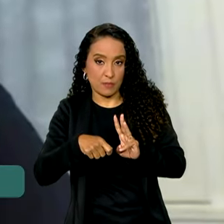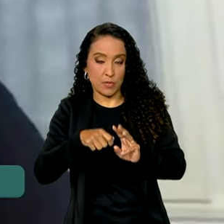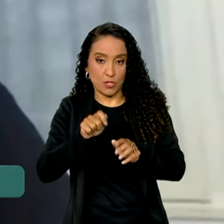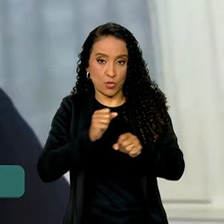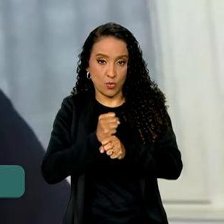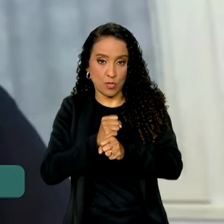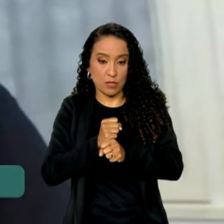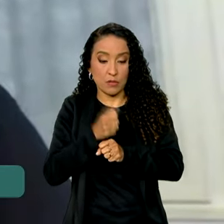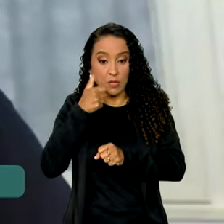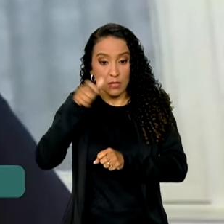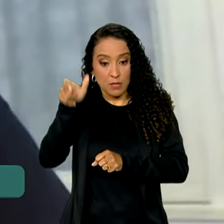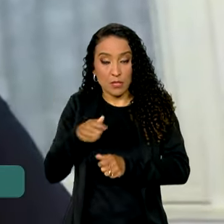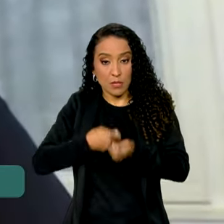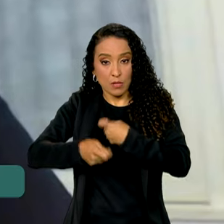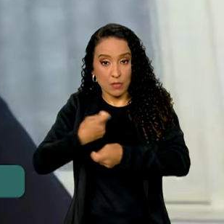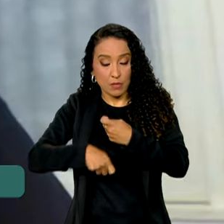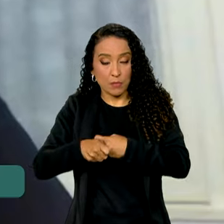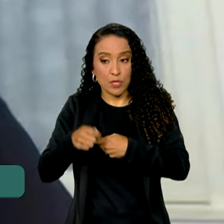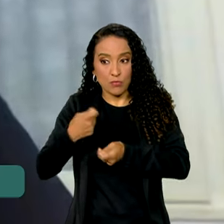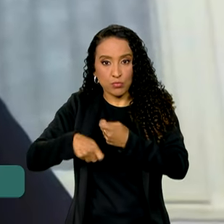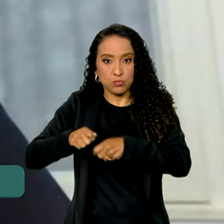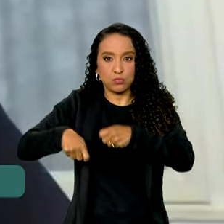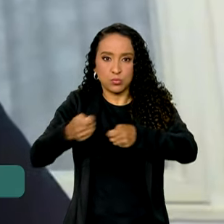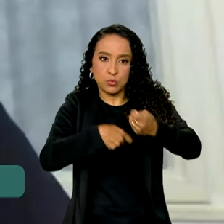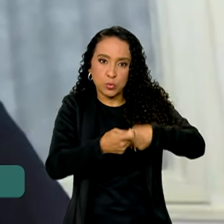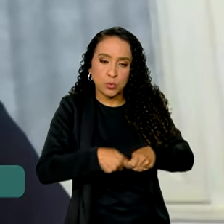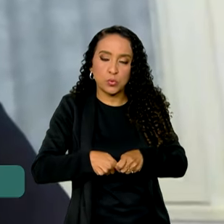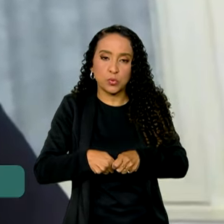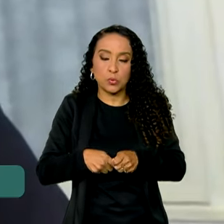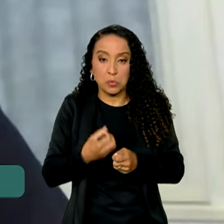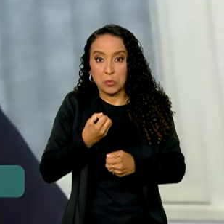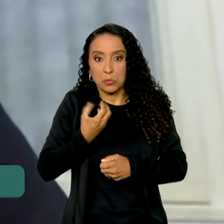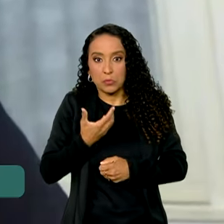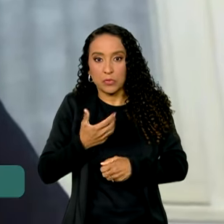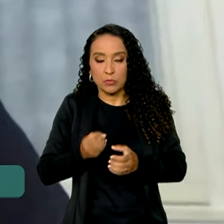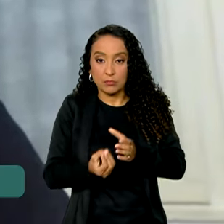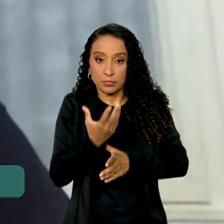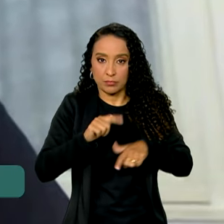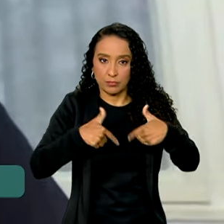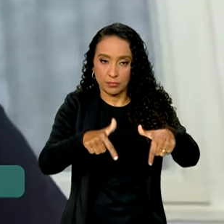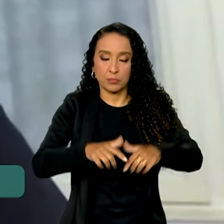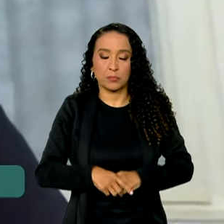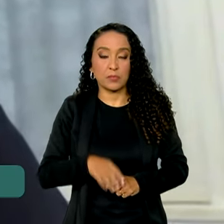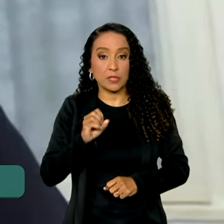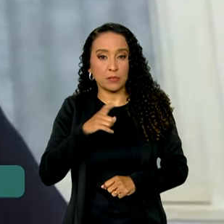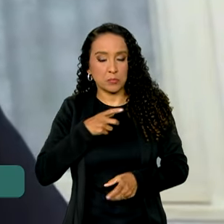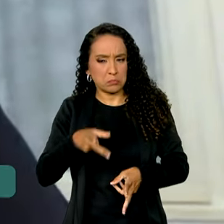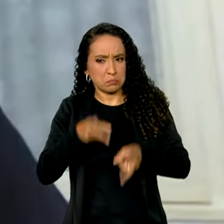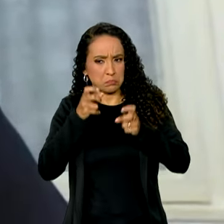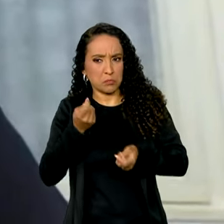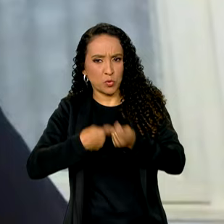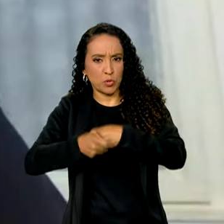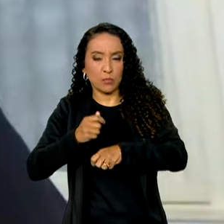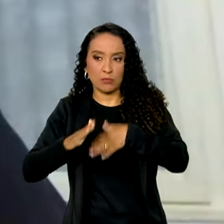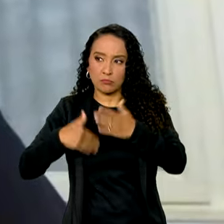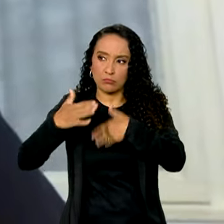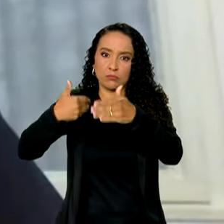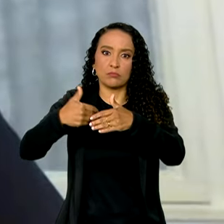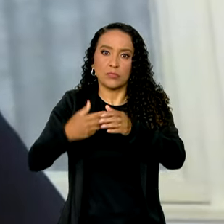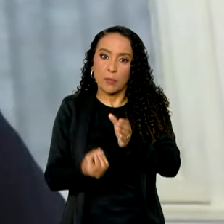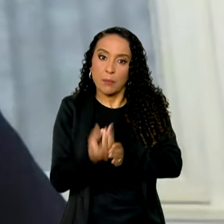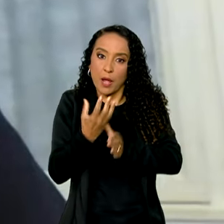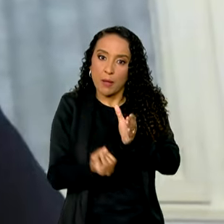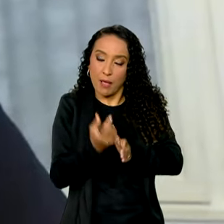Para esta economista, a economia aquecida favorece a geração de empregos. Quando você vê que a economia está crescendo é quando ela está